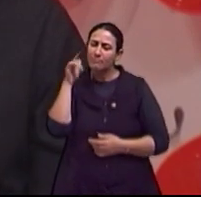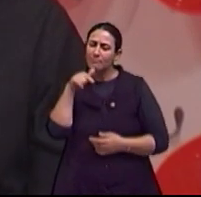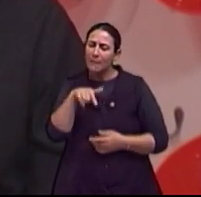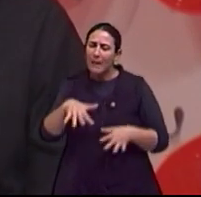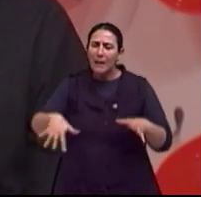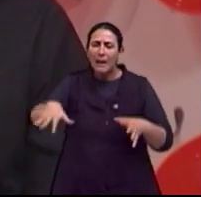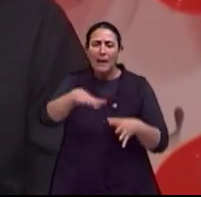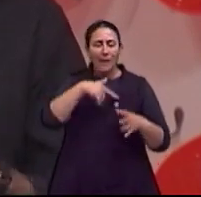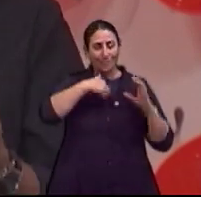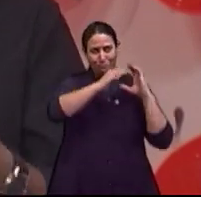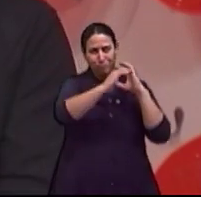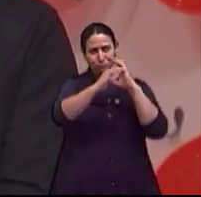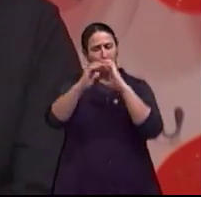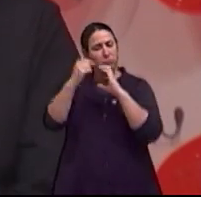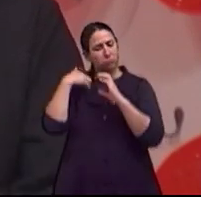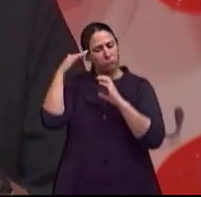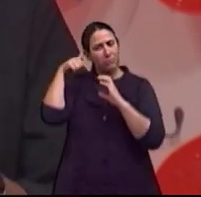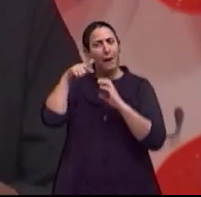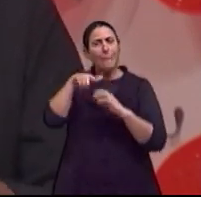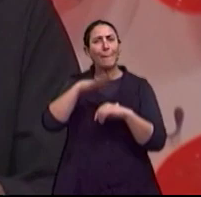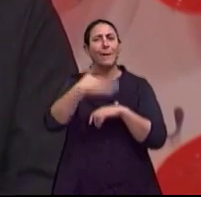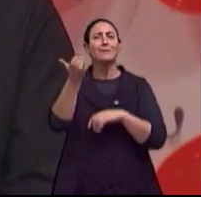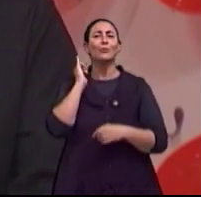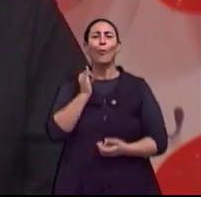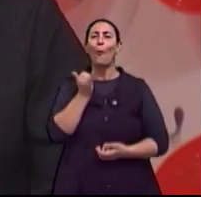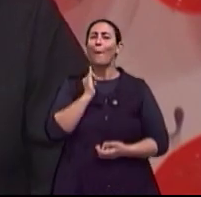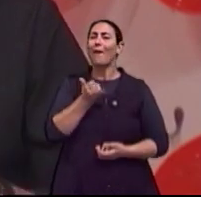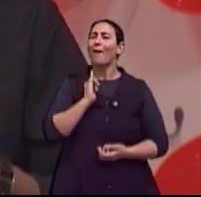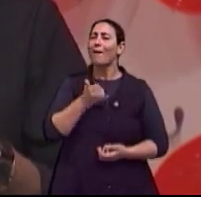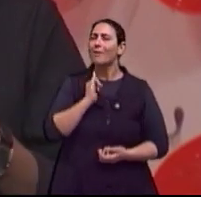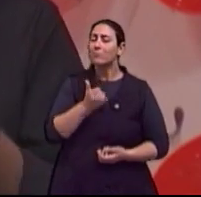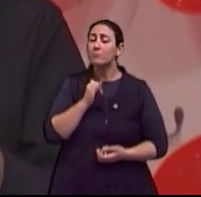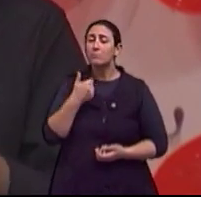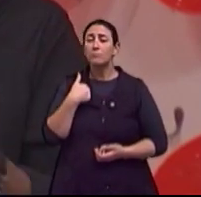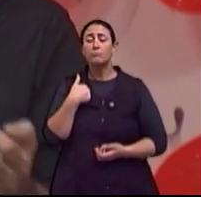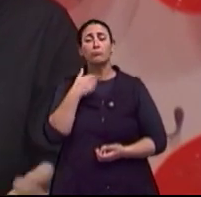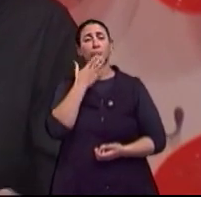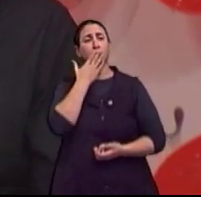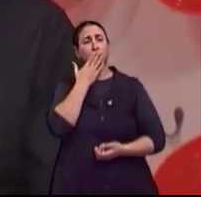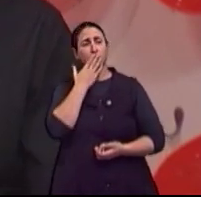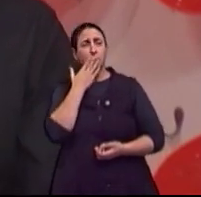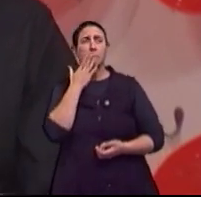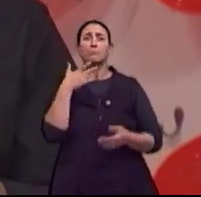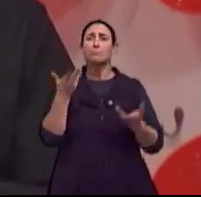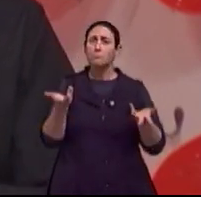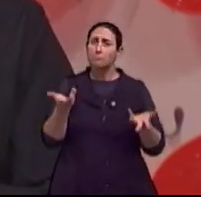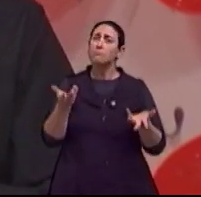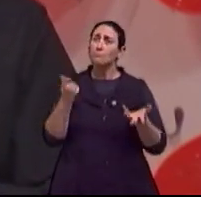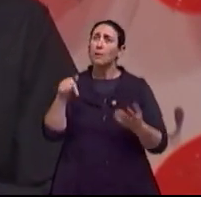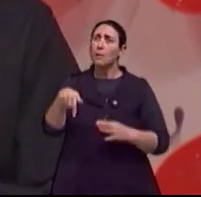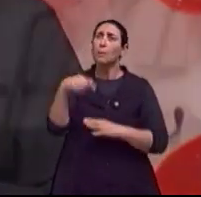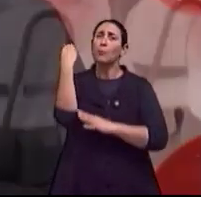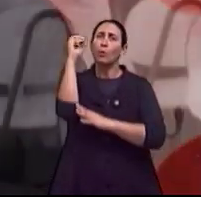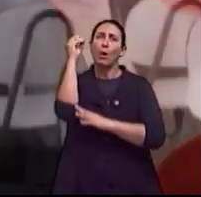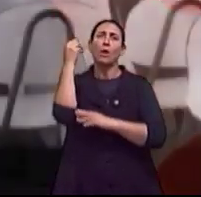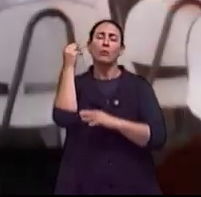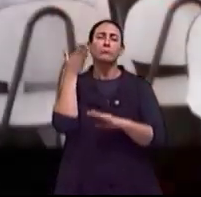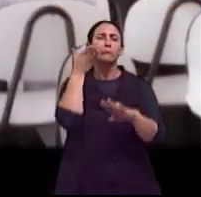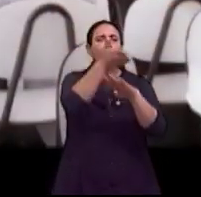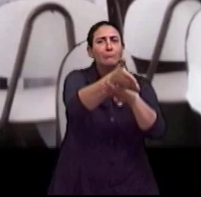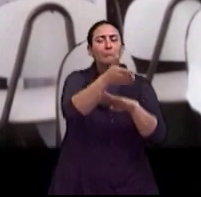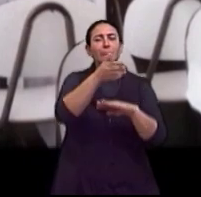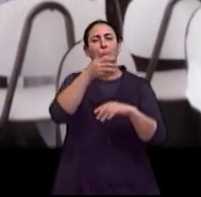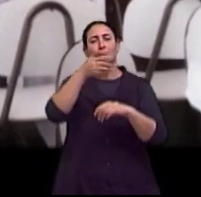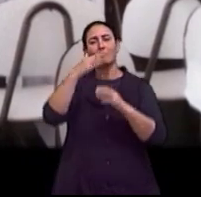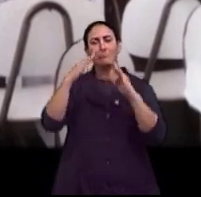estava entrando num universo de querer saber mais. Então, não parei nesse asilo. Comecei a ir asilo por asilo em Porto Alegre. Tanto que este filme